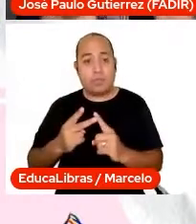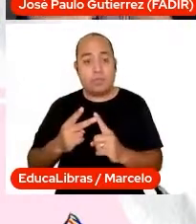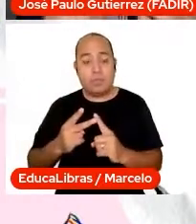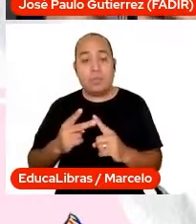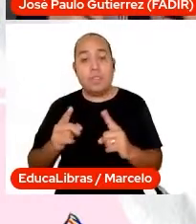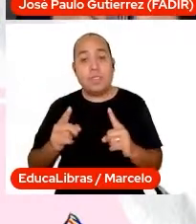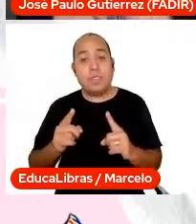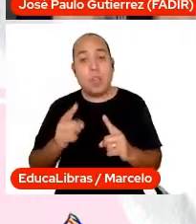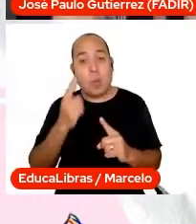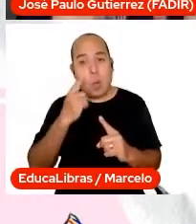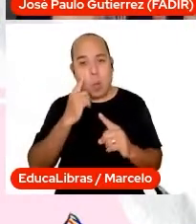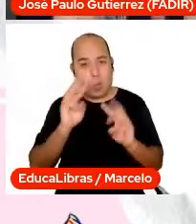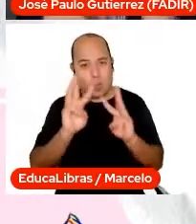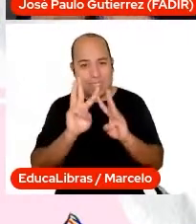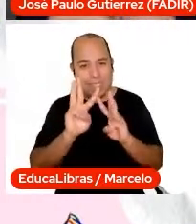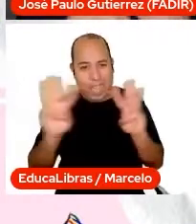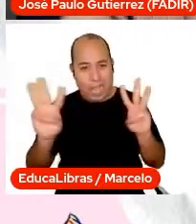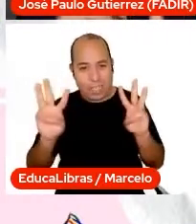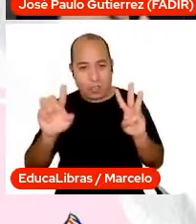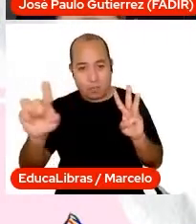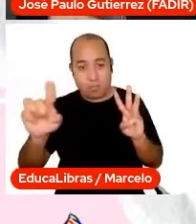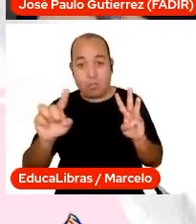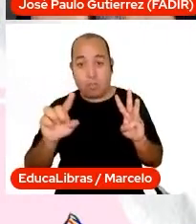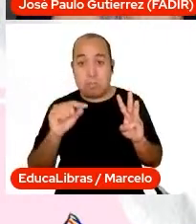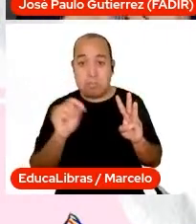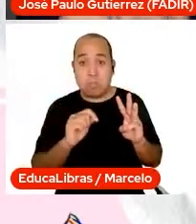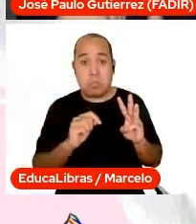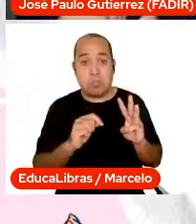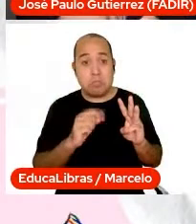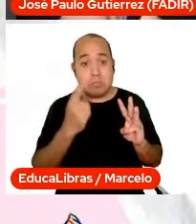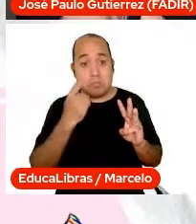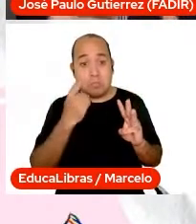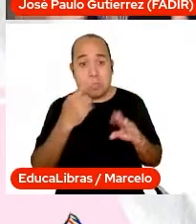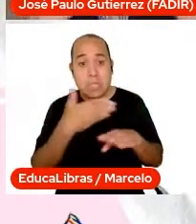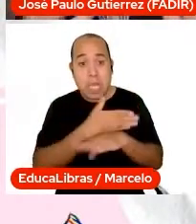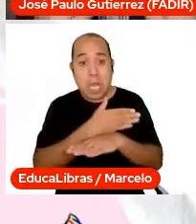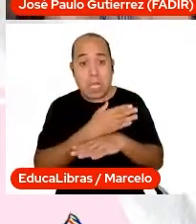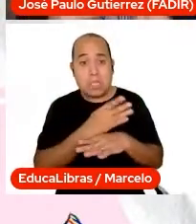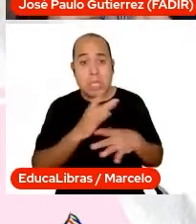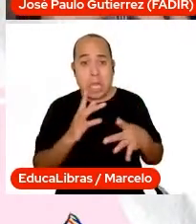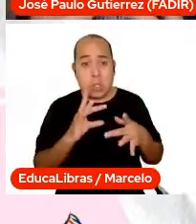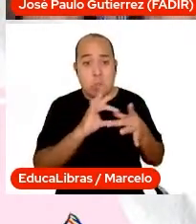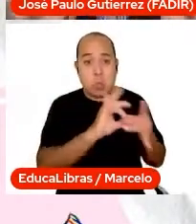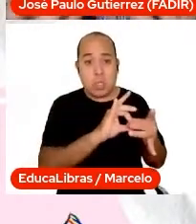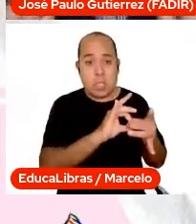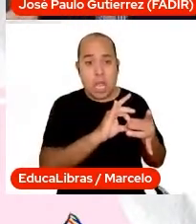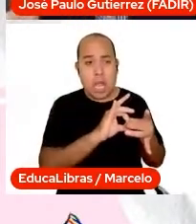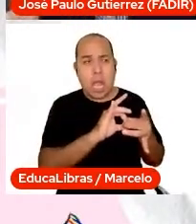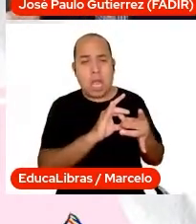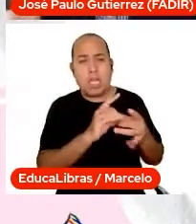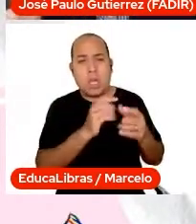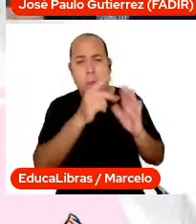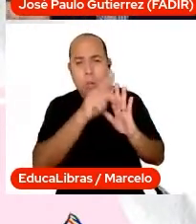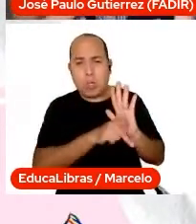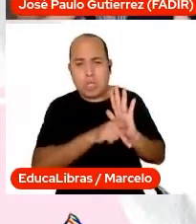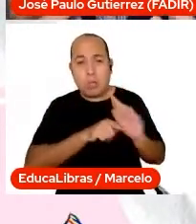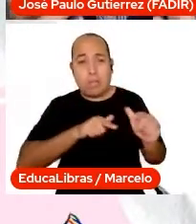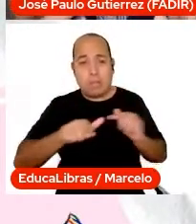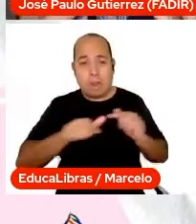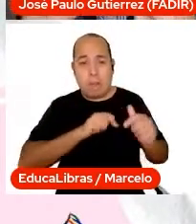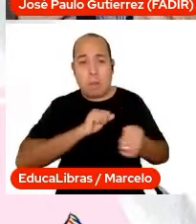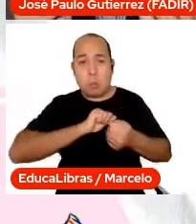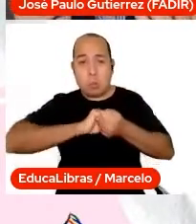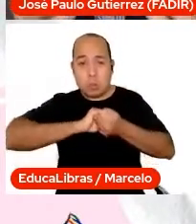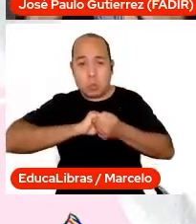site para vocês futuramente anotarem e participarem, se associarem, trazerem projetos, trabalharem conosco, porque nós